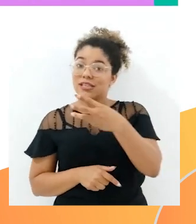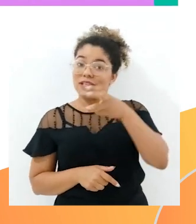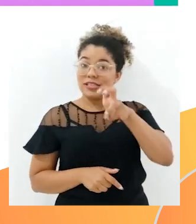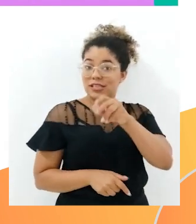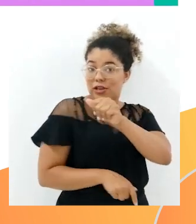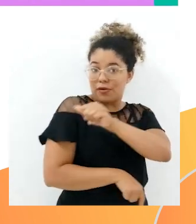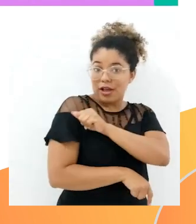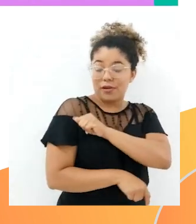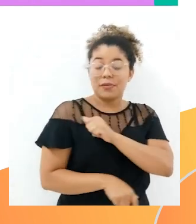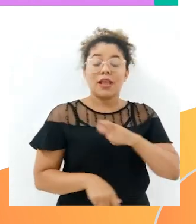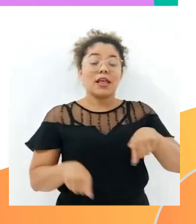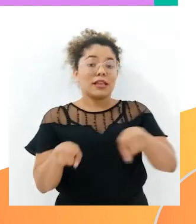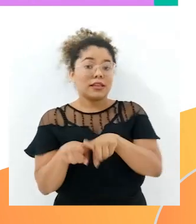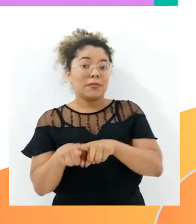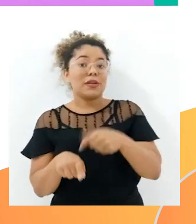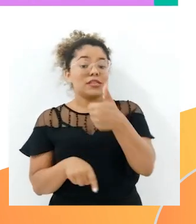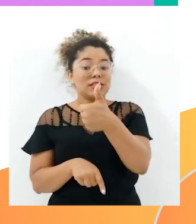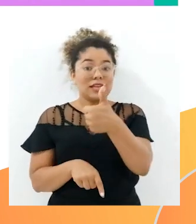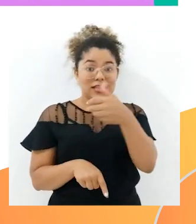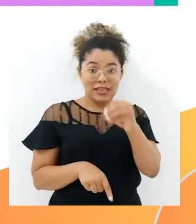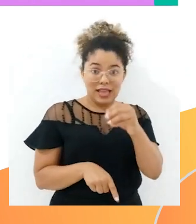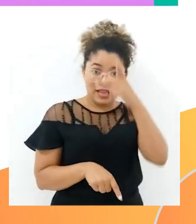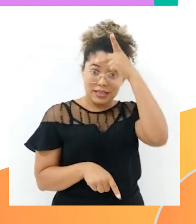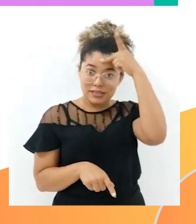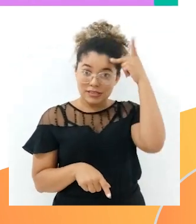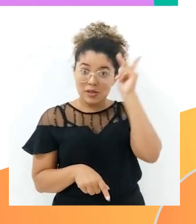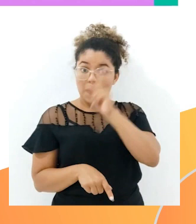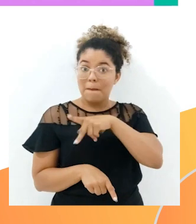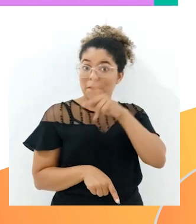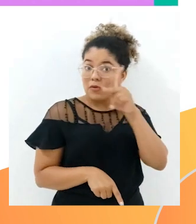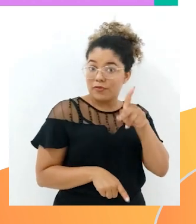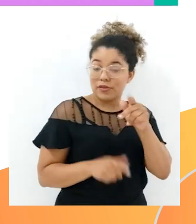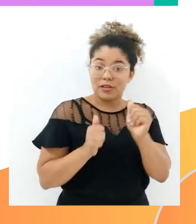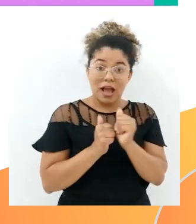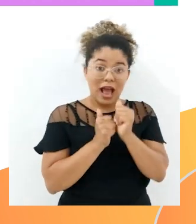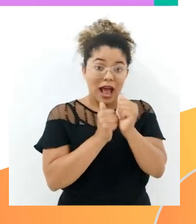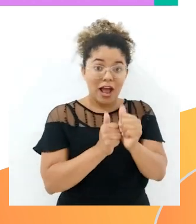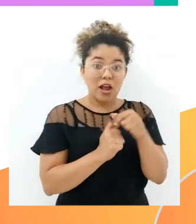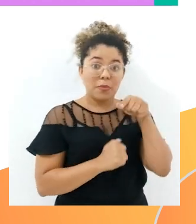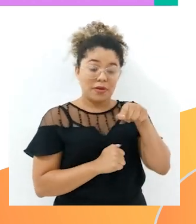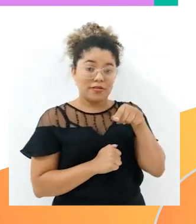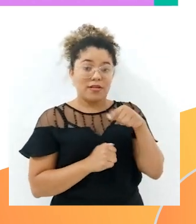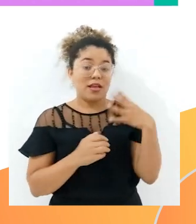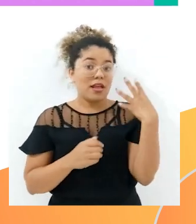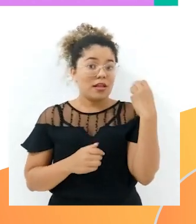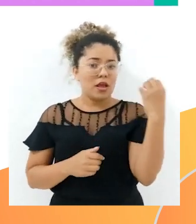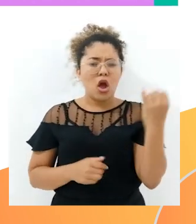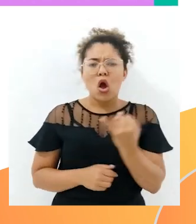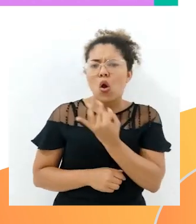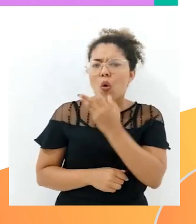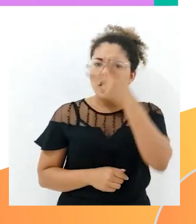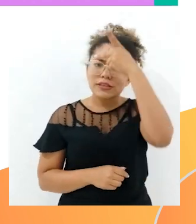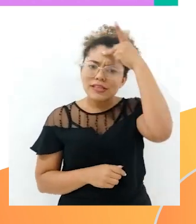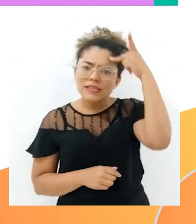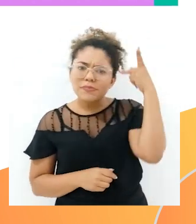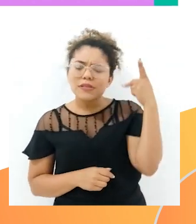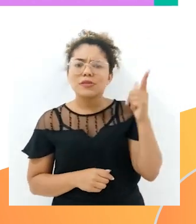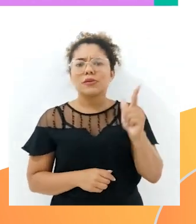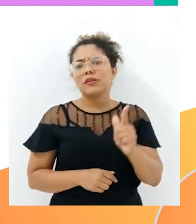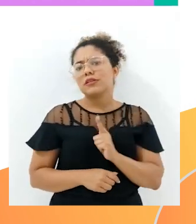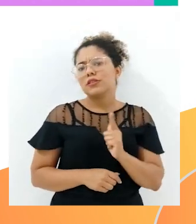alunos, dez professores acompanham esses alunos na excursão. Quantas pessoas ao todo